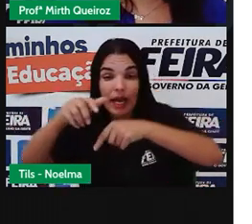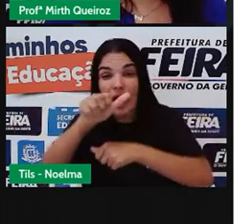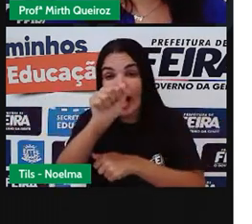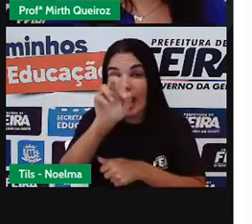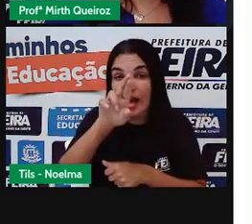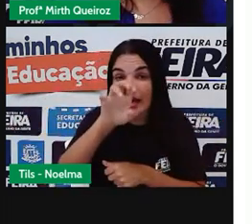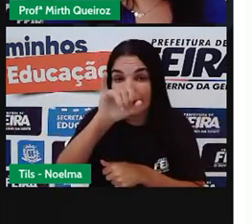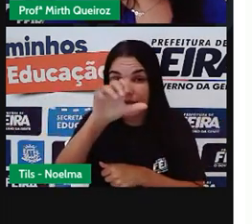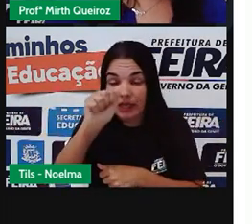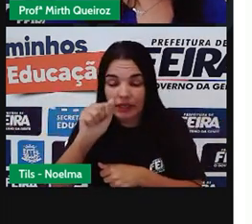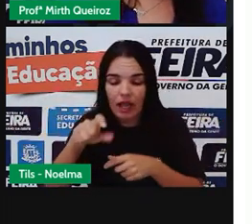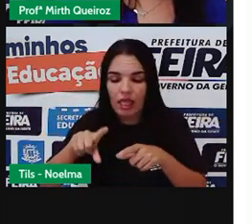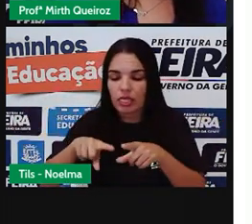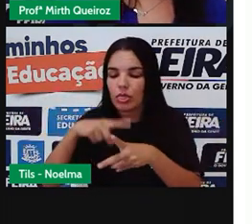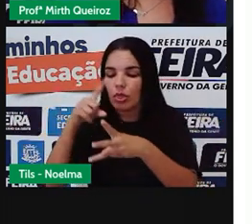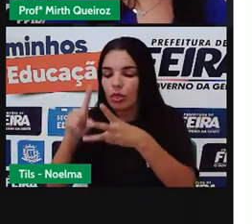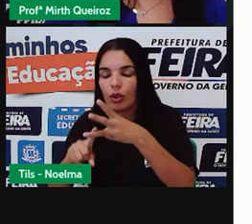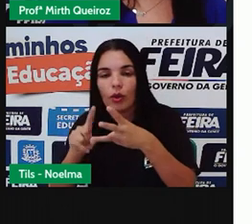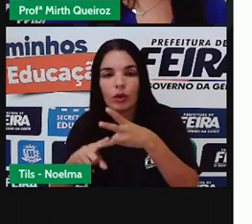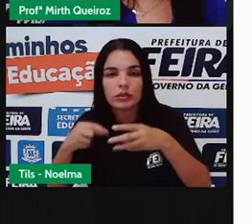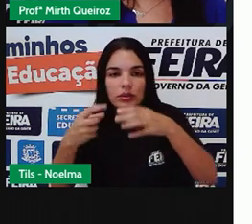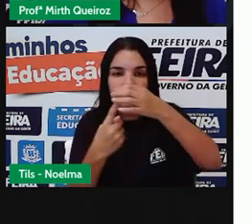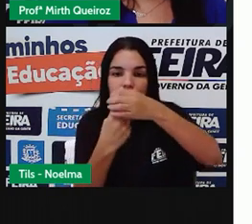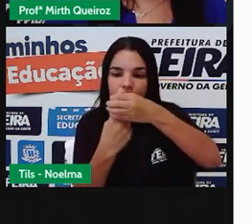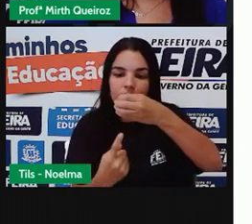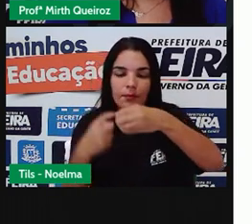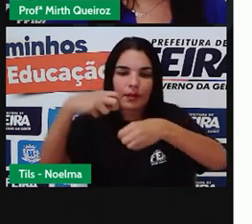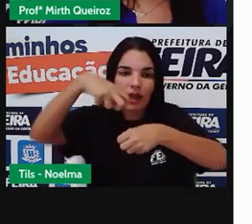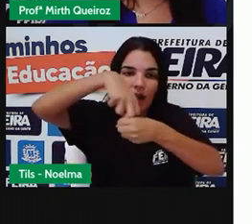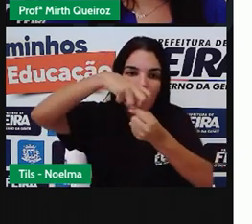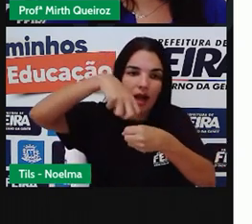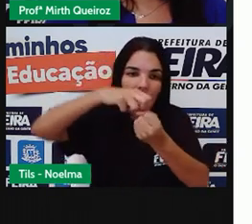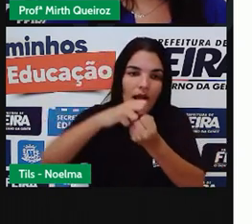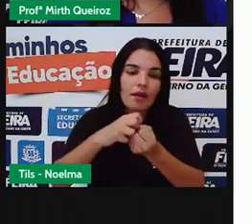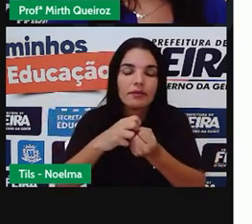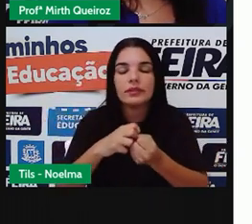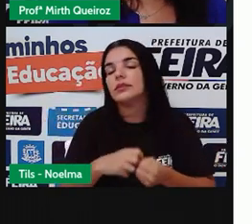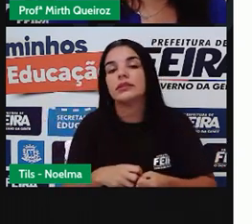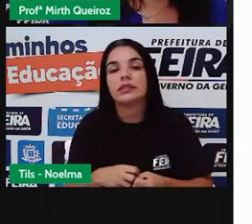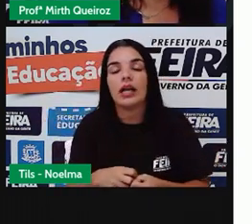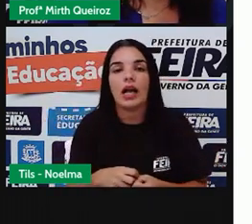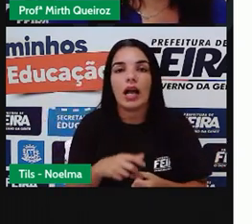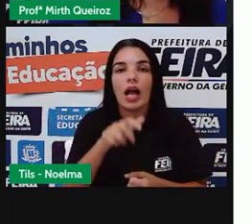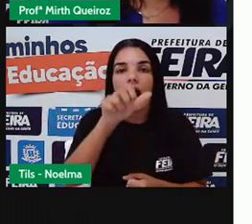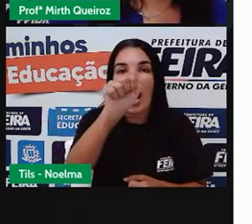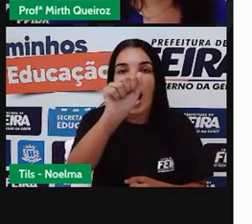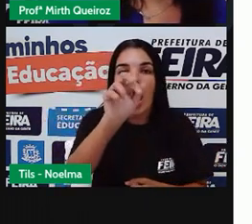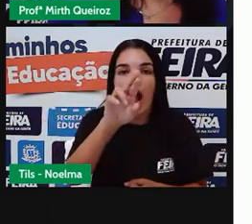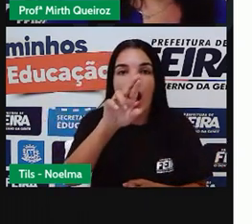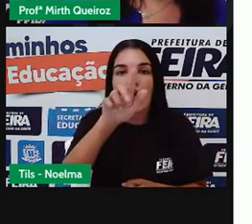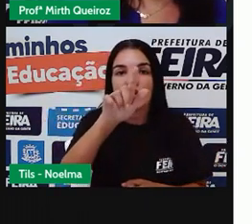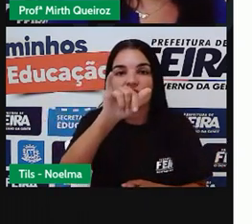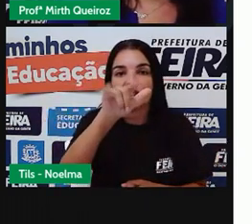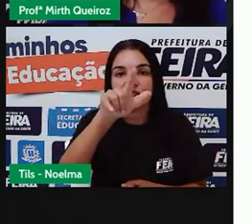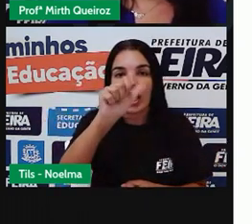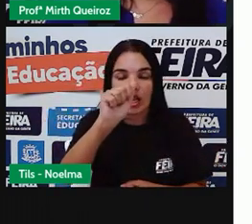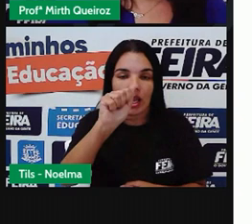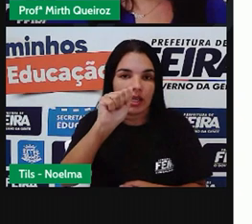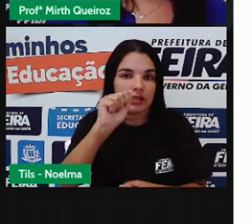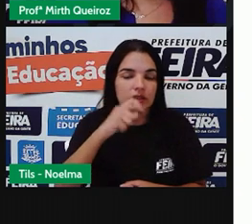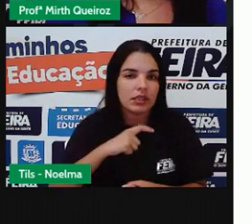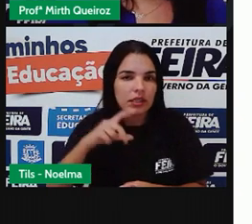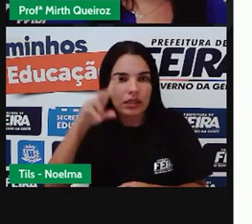argiloso. E em seguida, vocês deveriam colocar água, dentro de copo de água, dentro